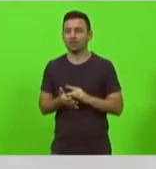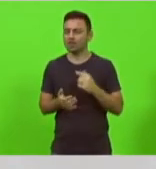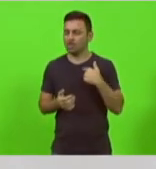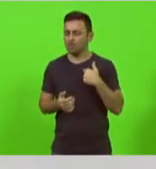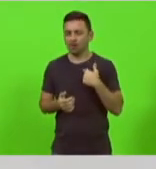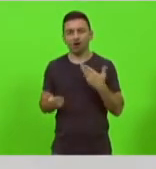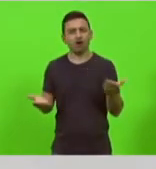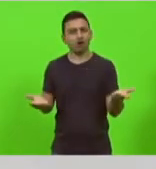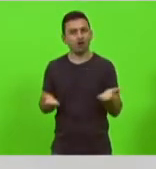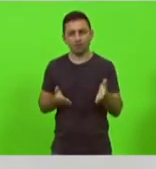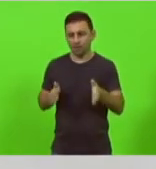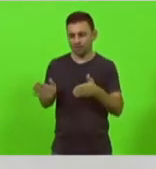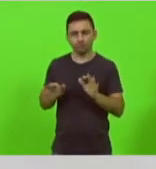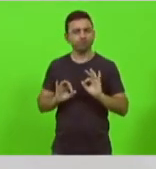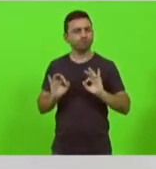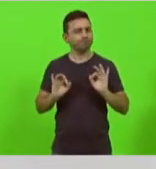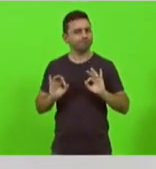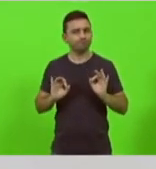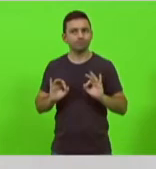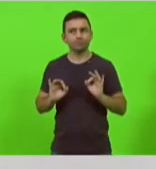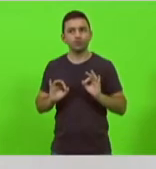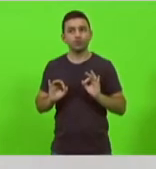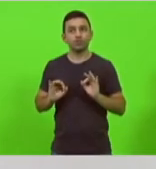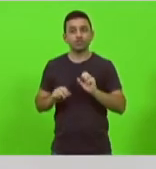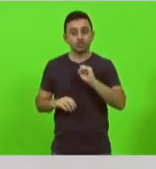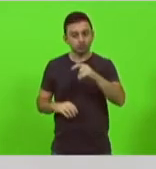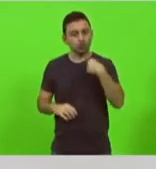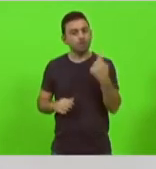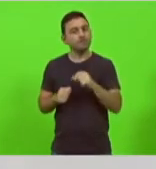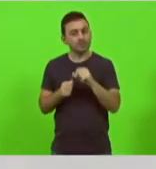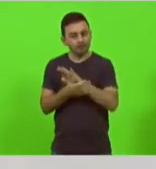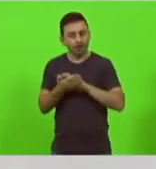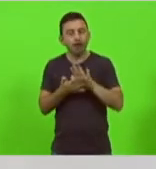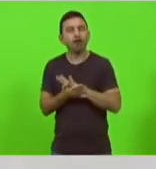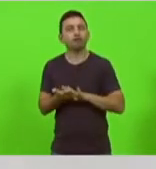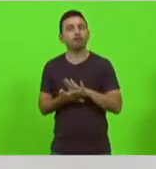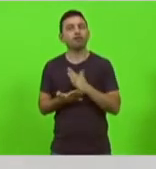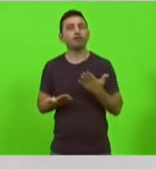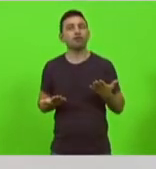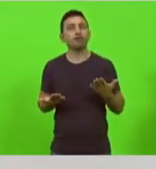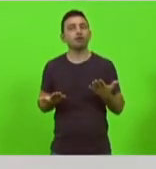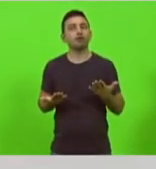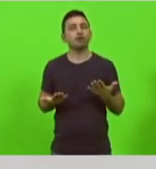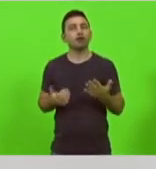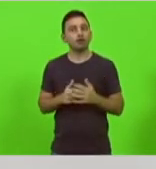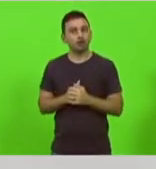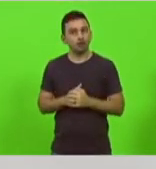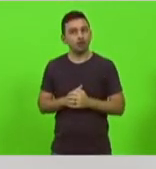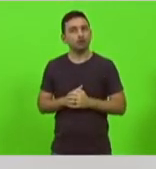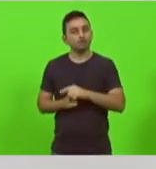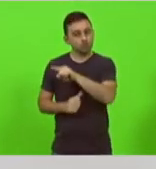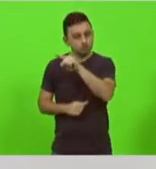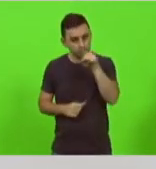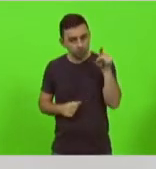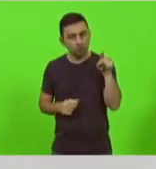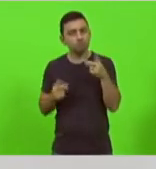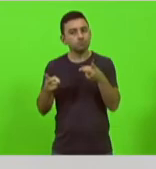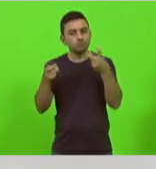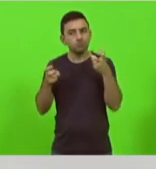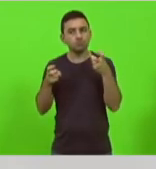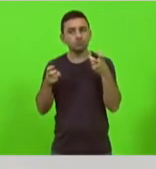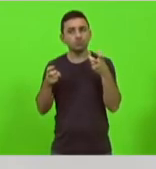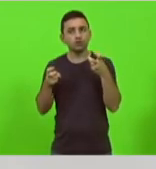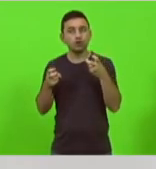e eu vou começar a levar se nós não fizermos nada vocês podem ter certeza vocês verão os